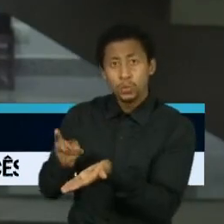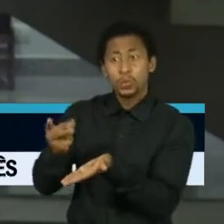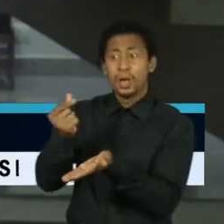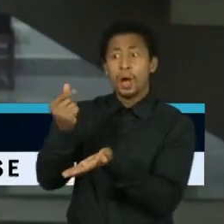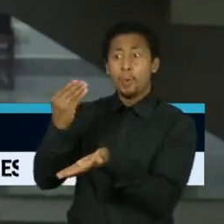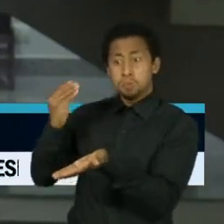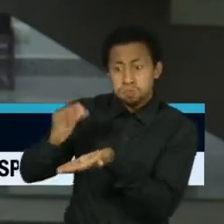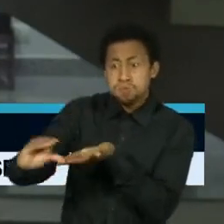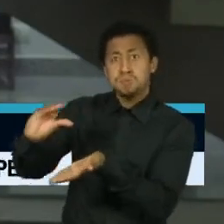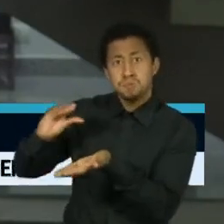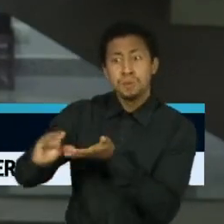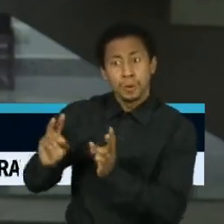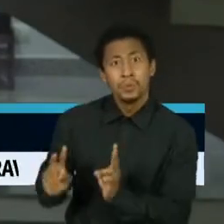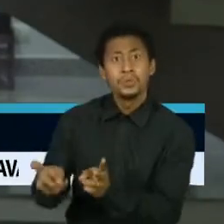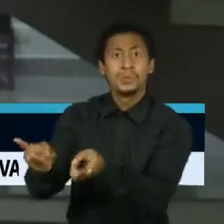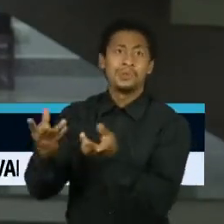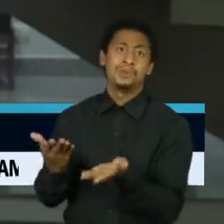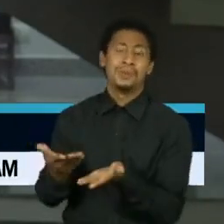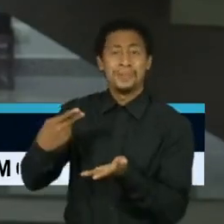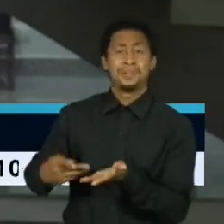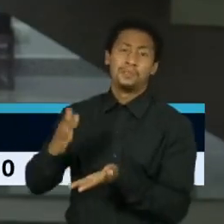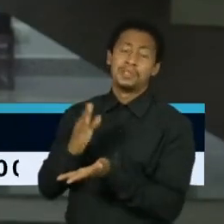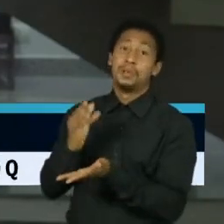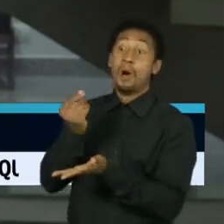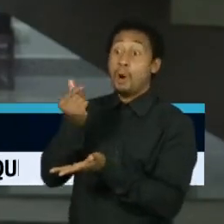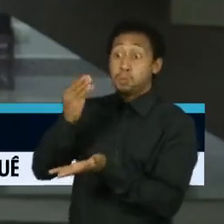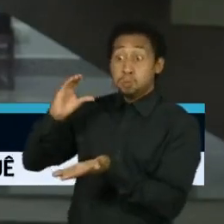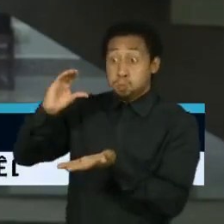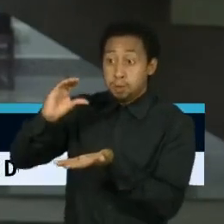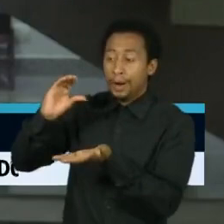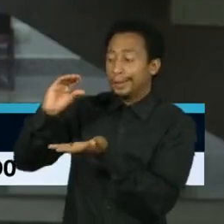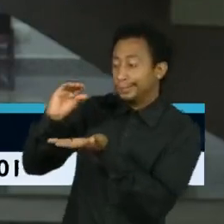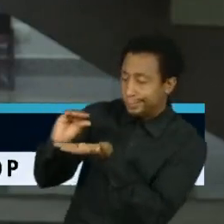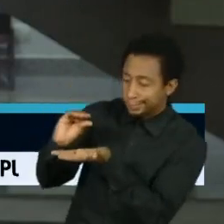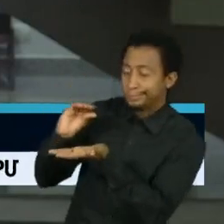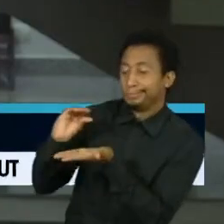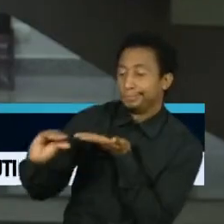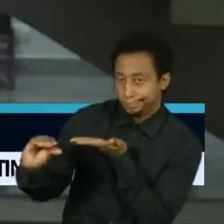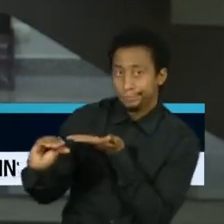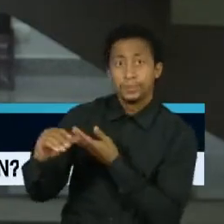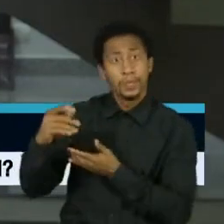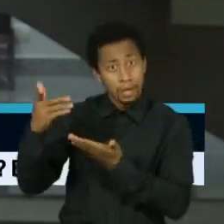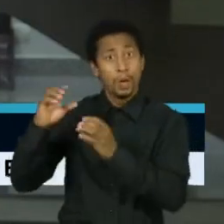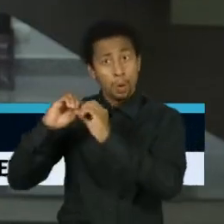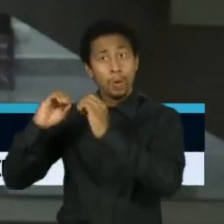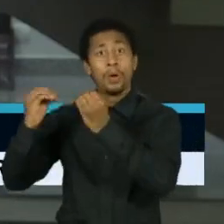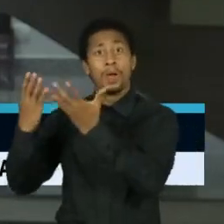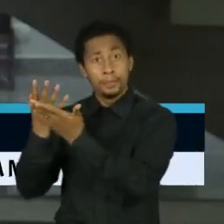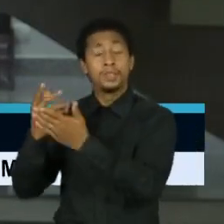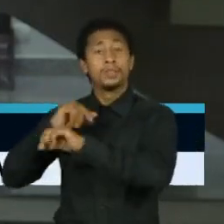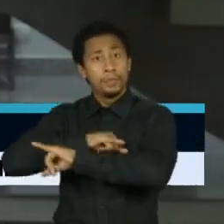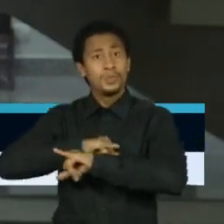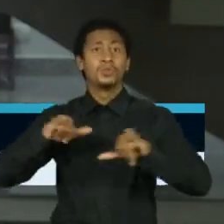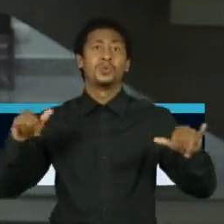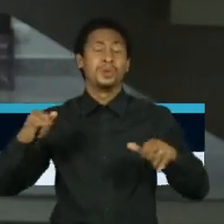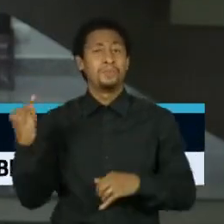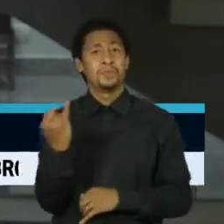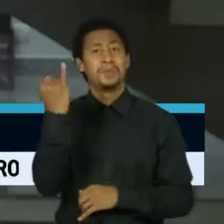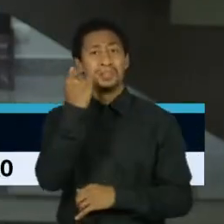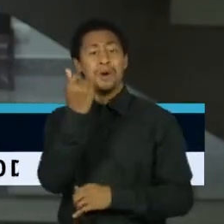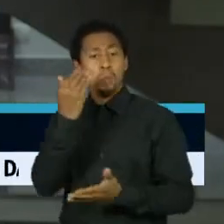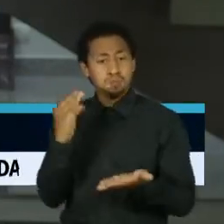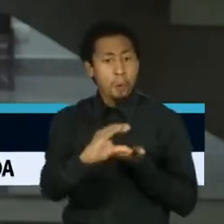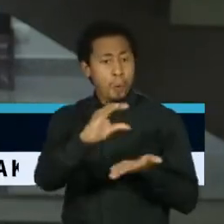organização diz ainda que investir na atenção básica é uma escolha inteligente para reverter as tendências de queda na